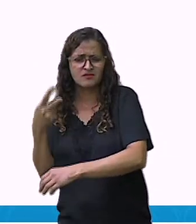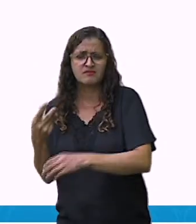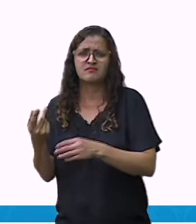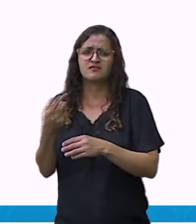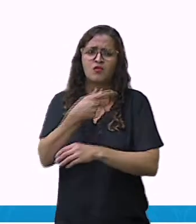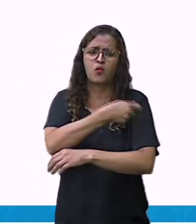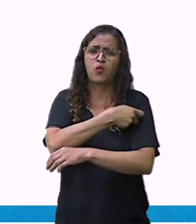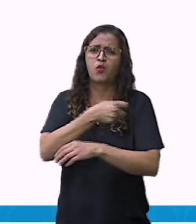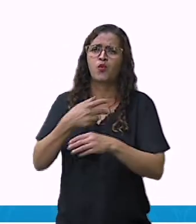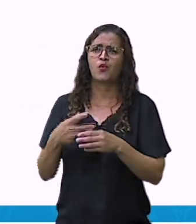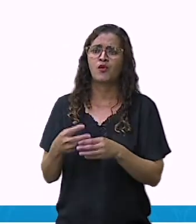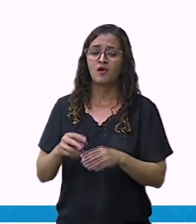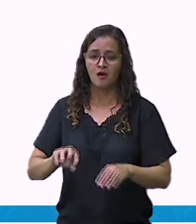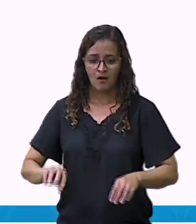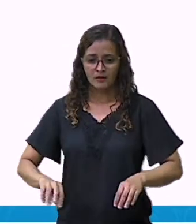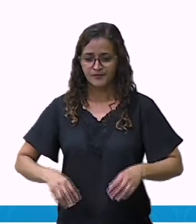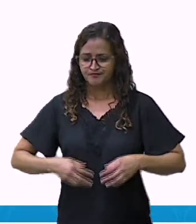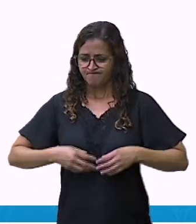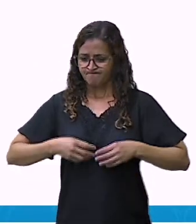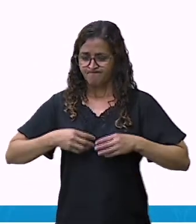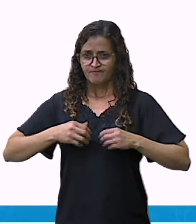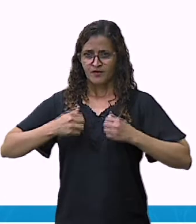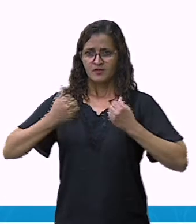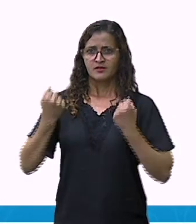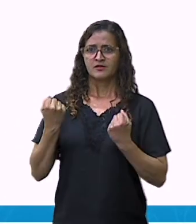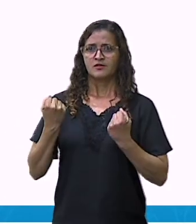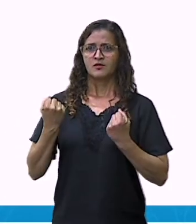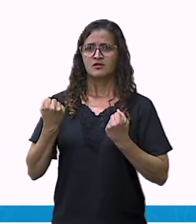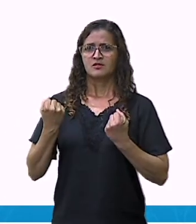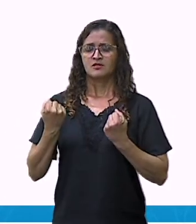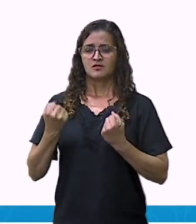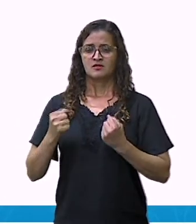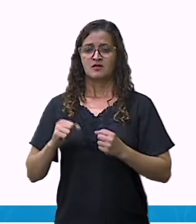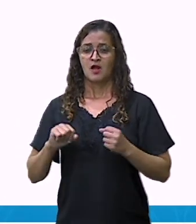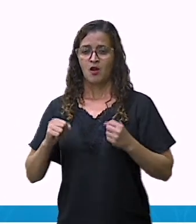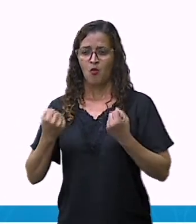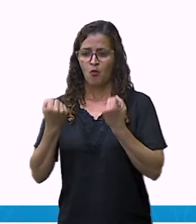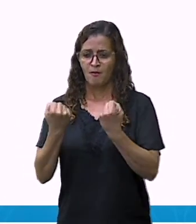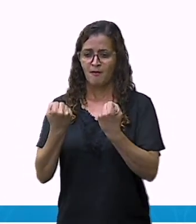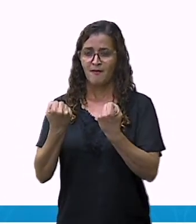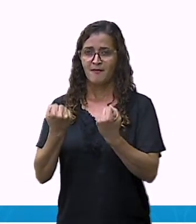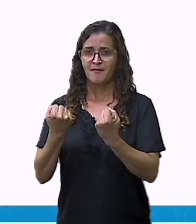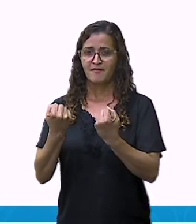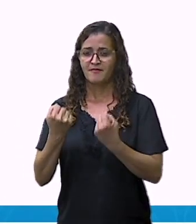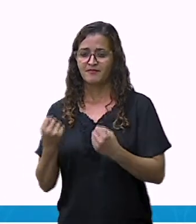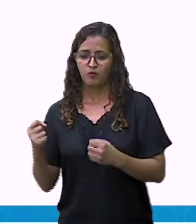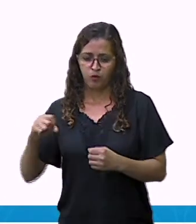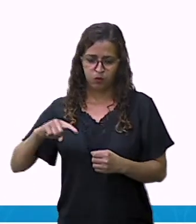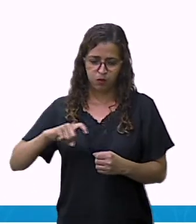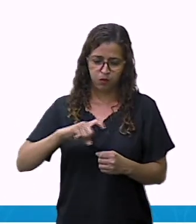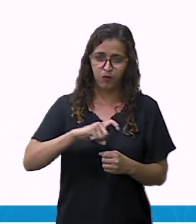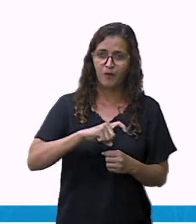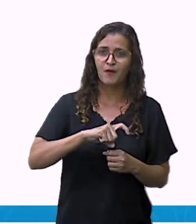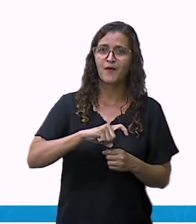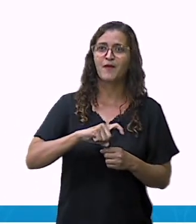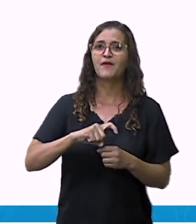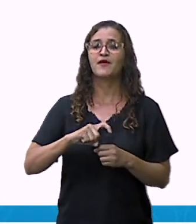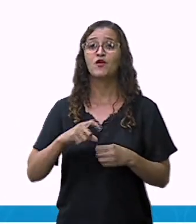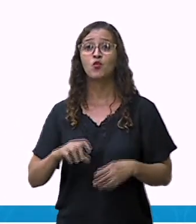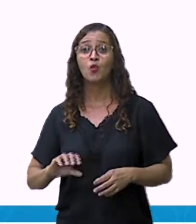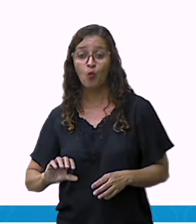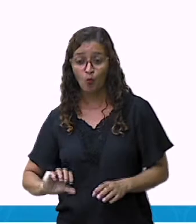produz defesa contra micro-organismo. Então eu aproveito aí essa seringa e